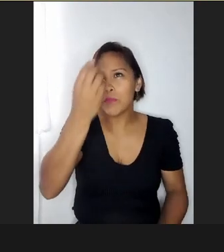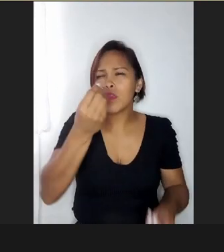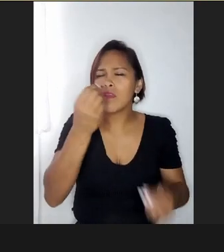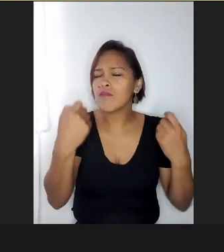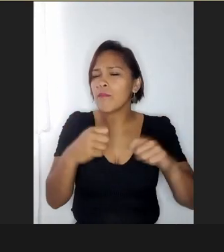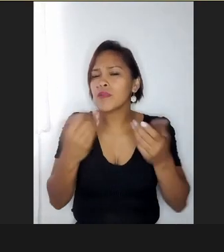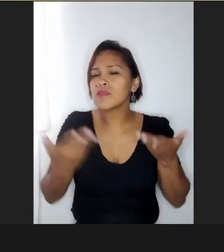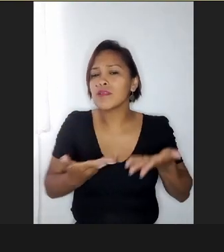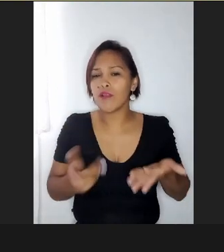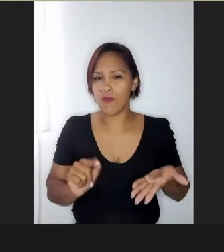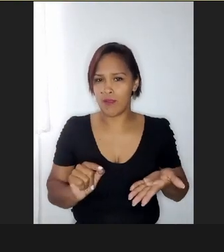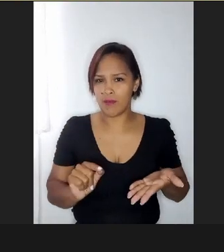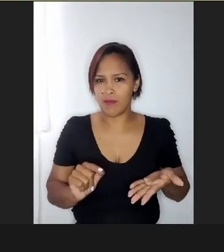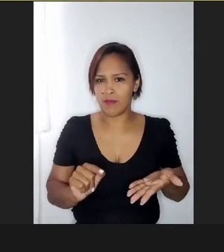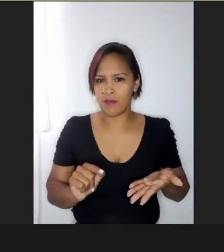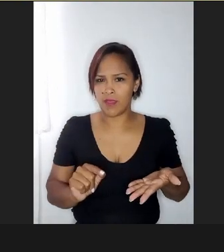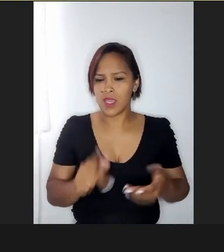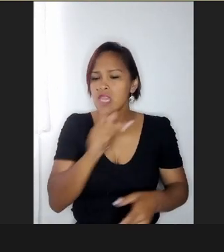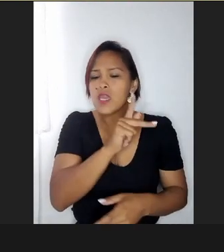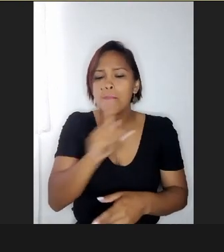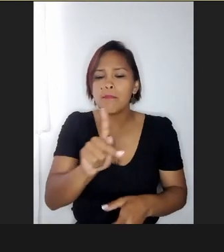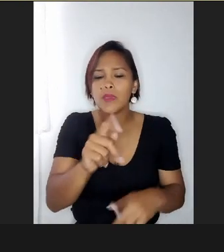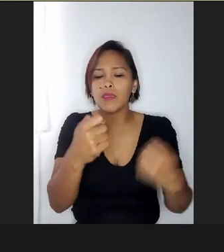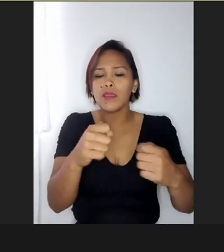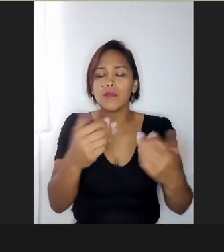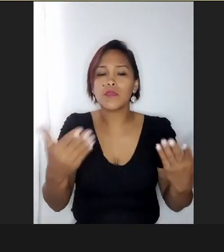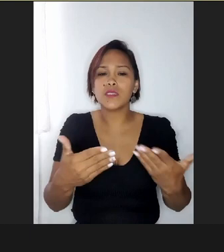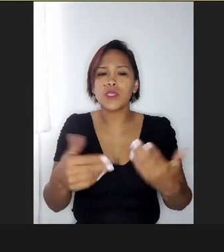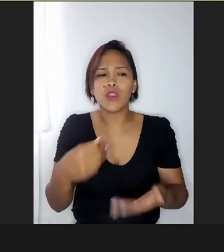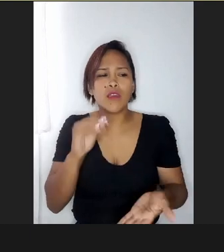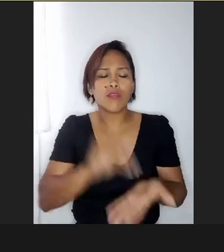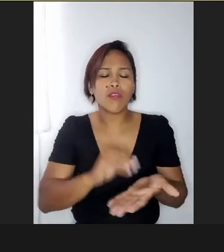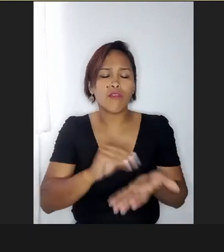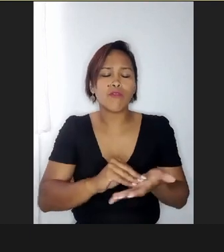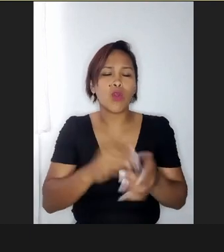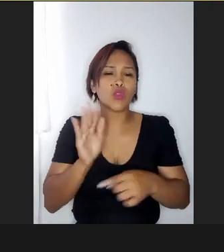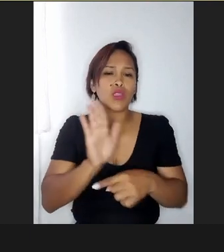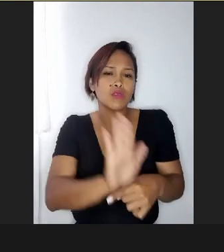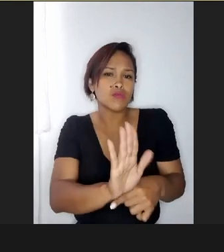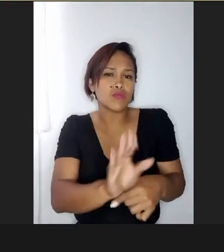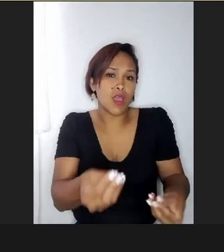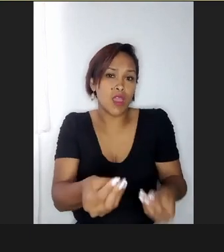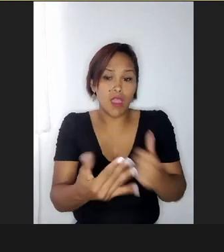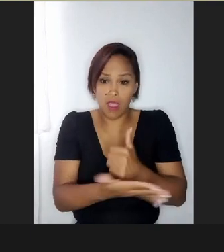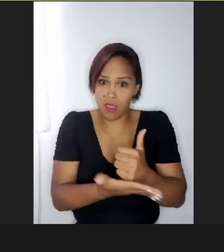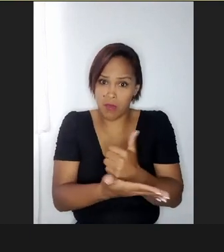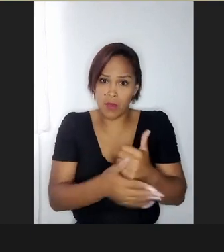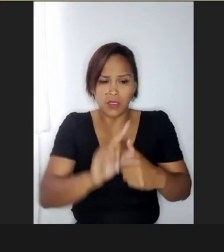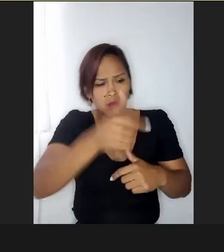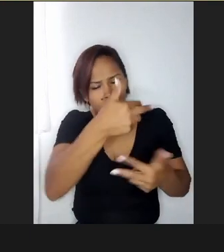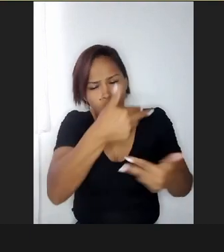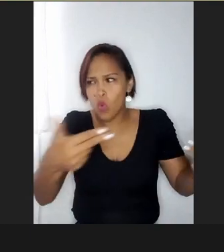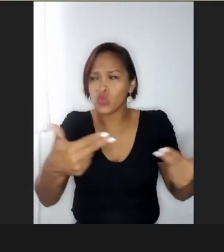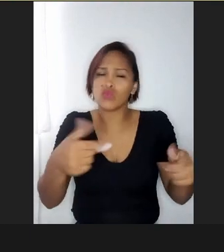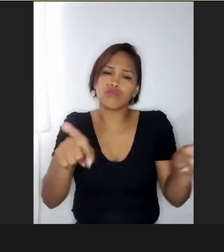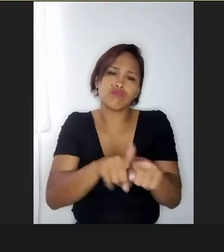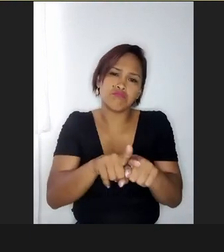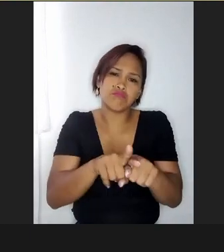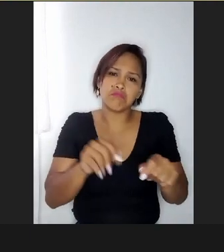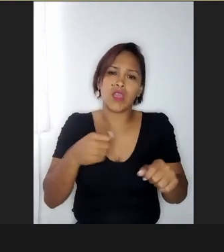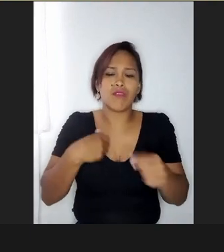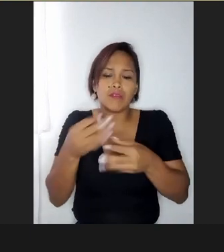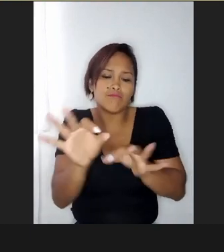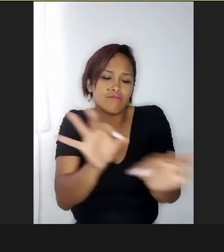agora, que P é esse que eu não estou atendendo nele, porque é a base, depois das outras coisas, a gente vai